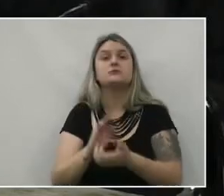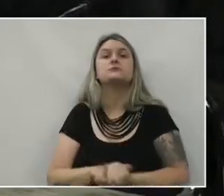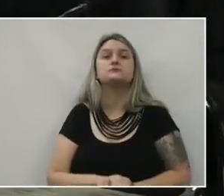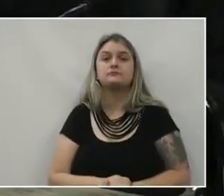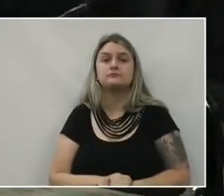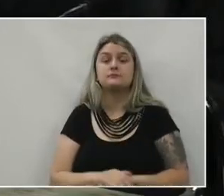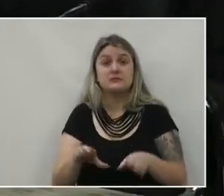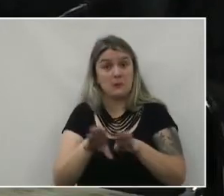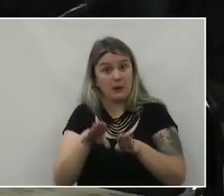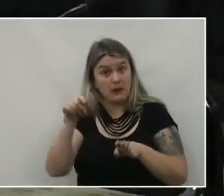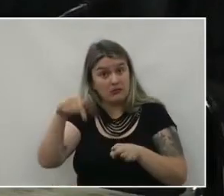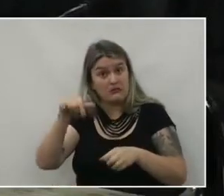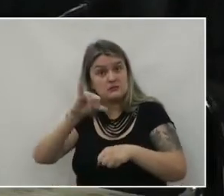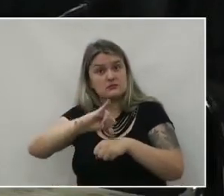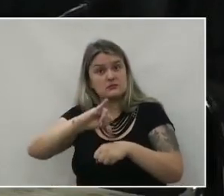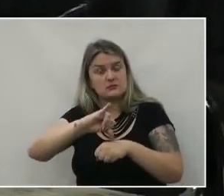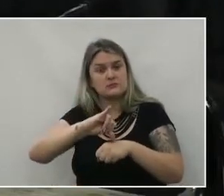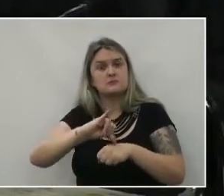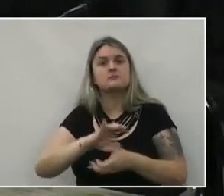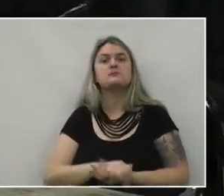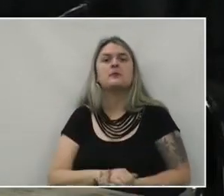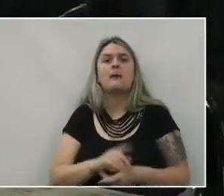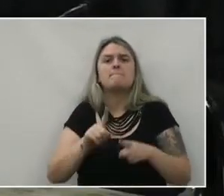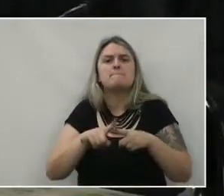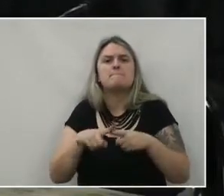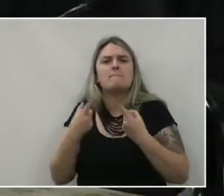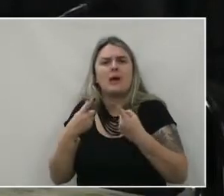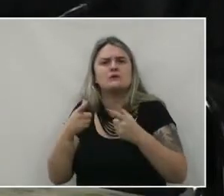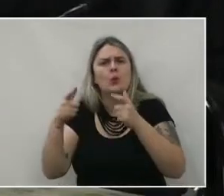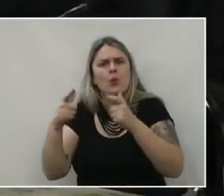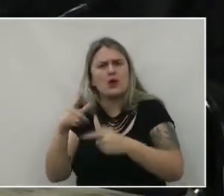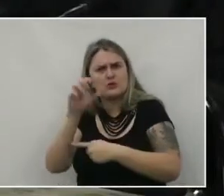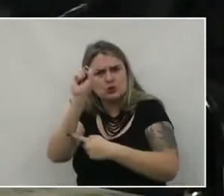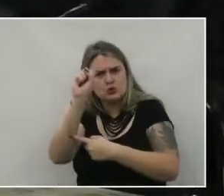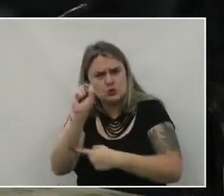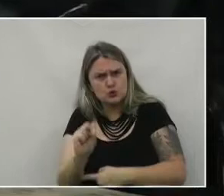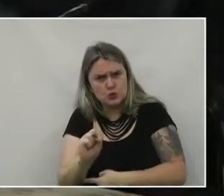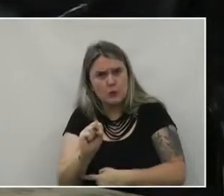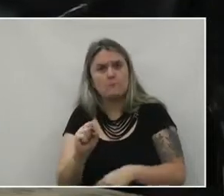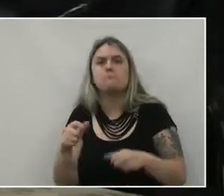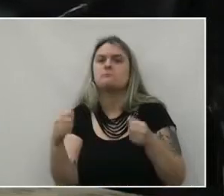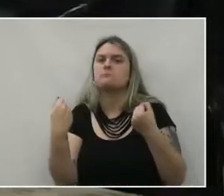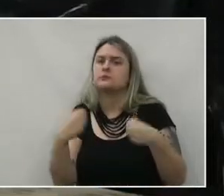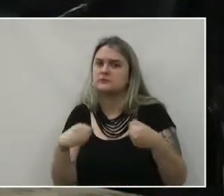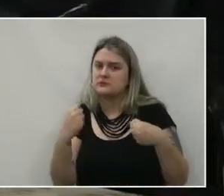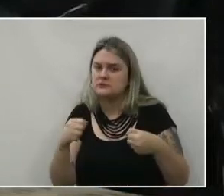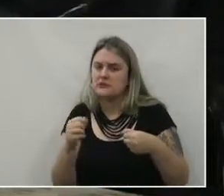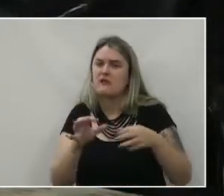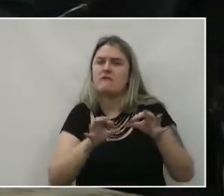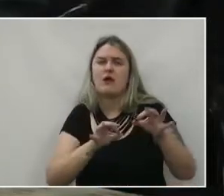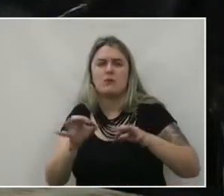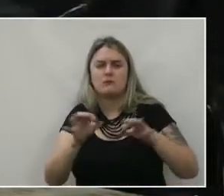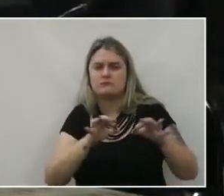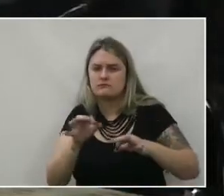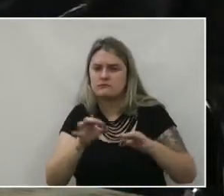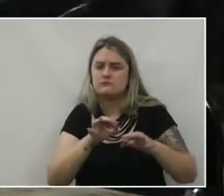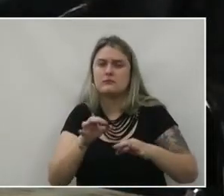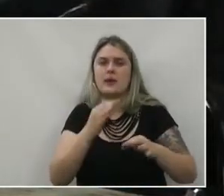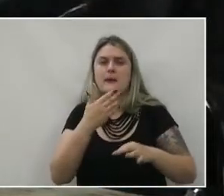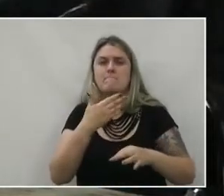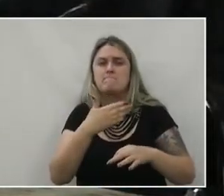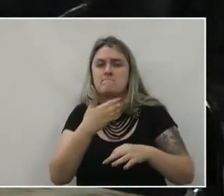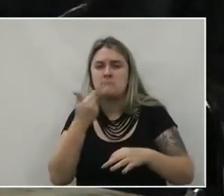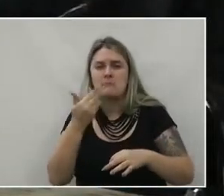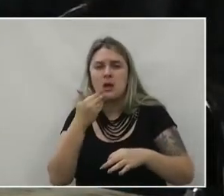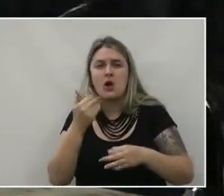região central Mas a região sul Precisava Dessa Mexida Nessa urbanização